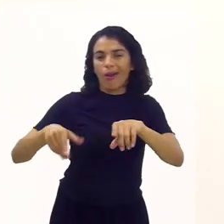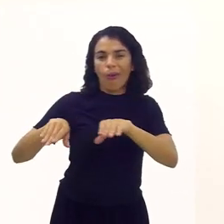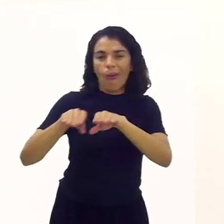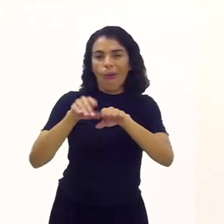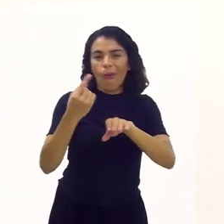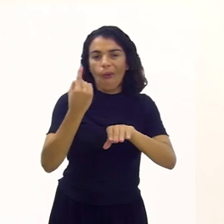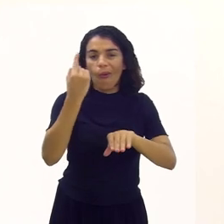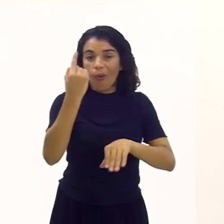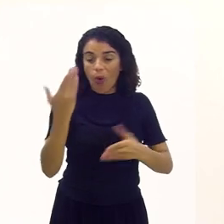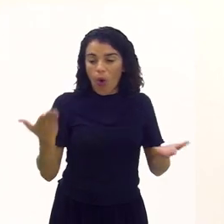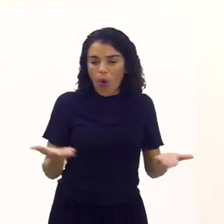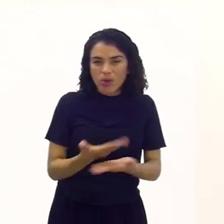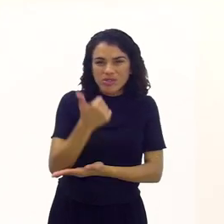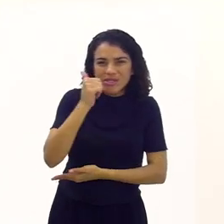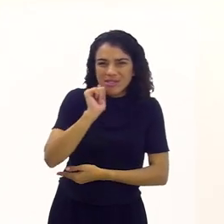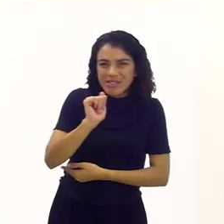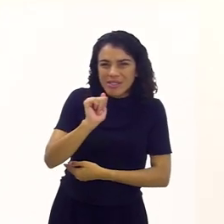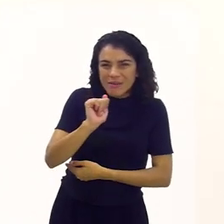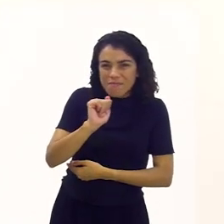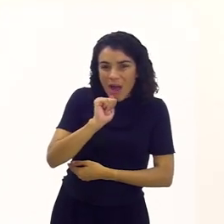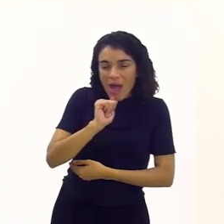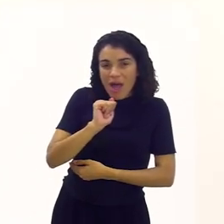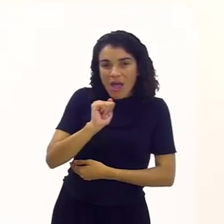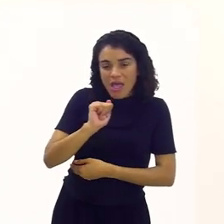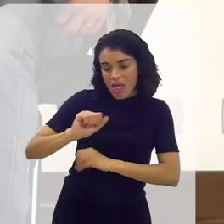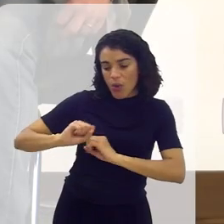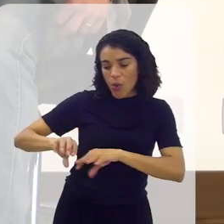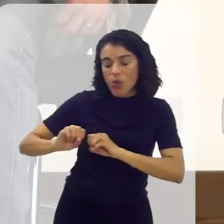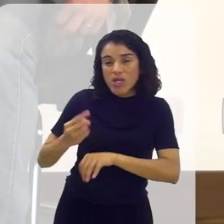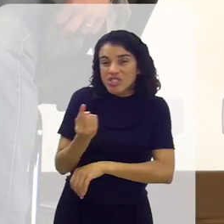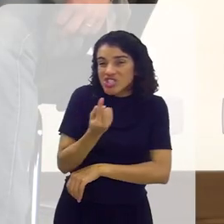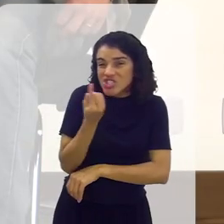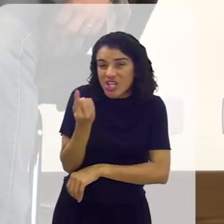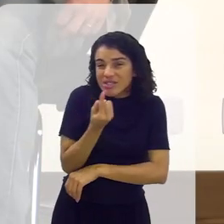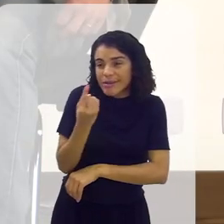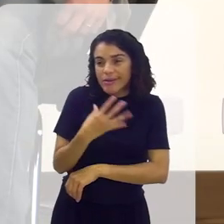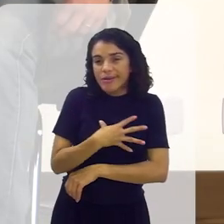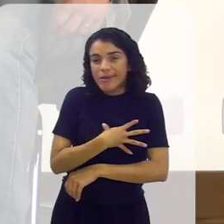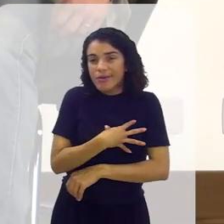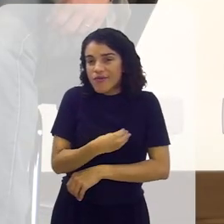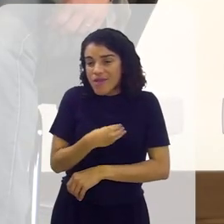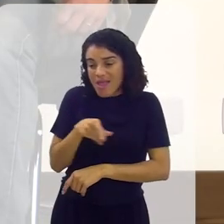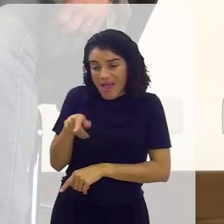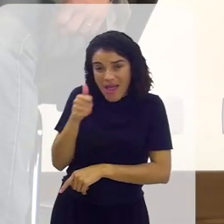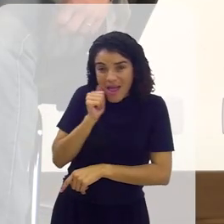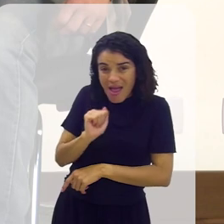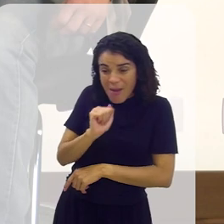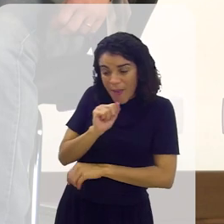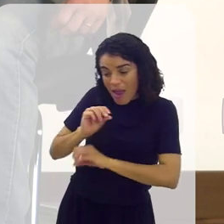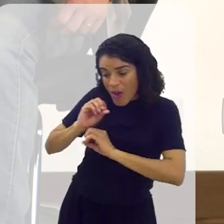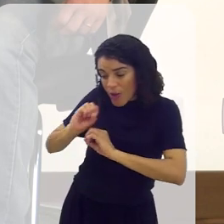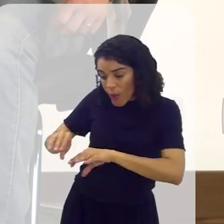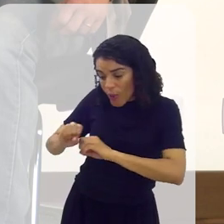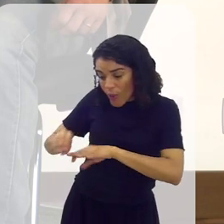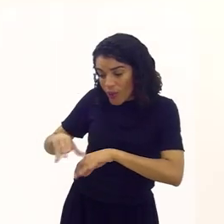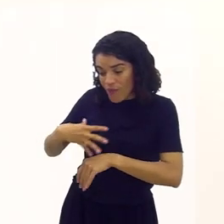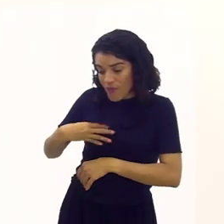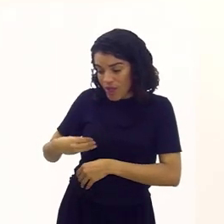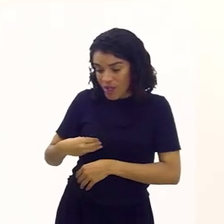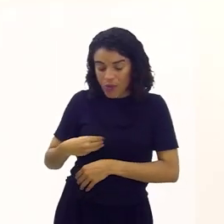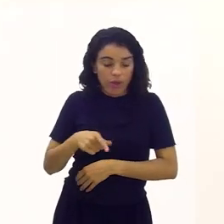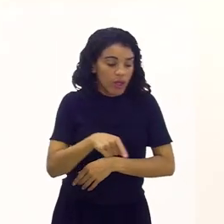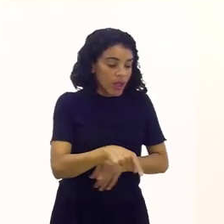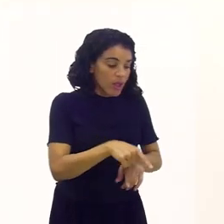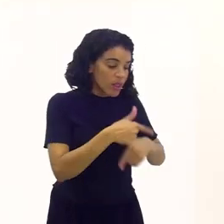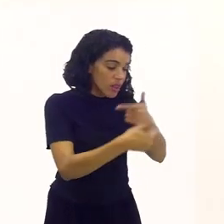filhos são criados somente pelas mães. E essa mãe, além de criar, ela tem que